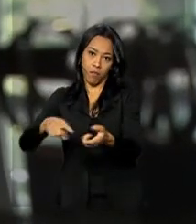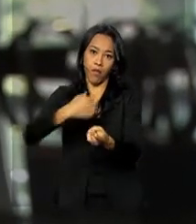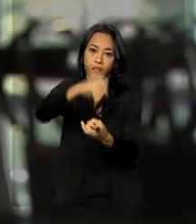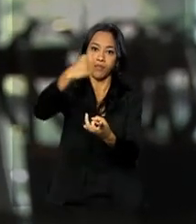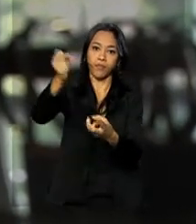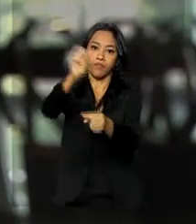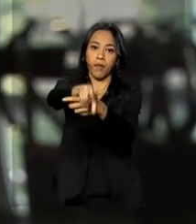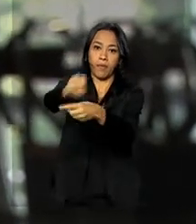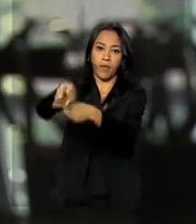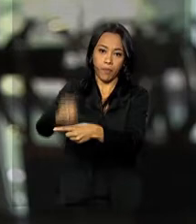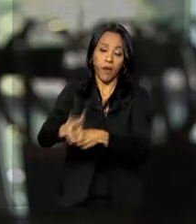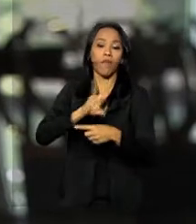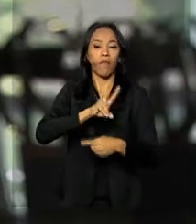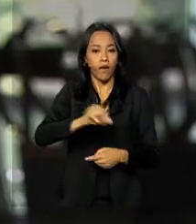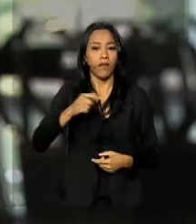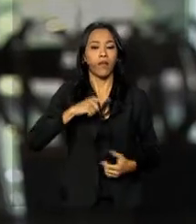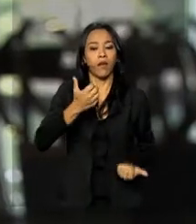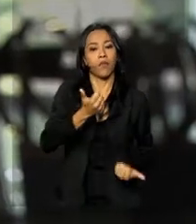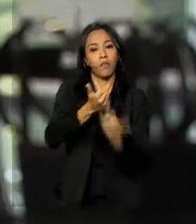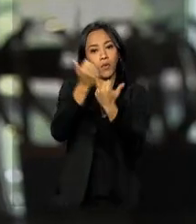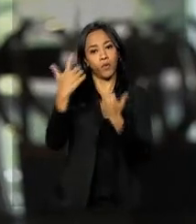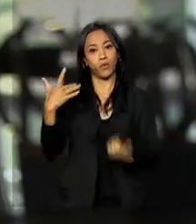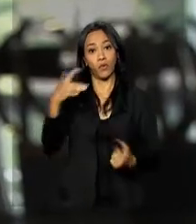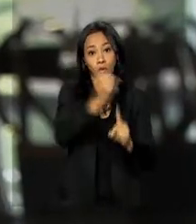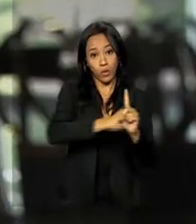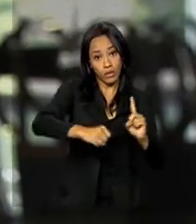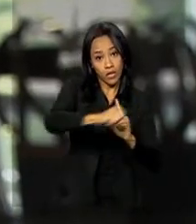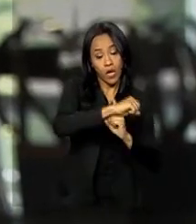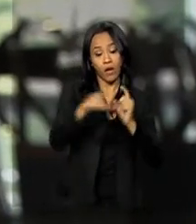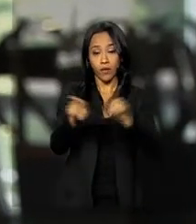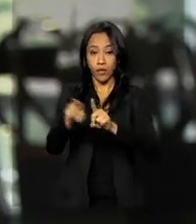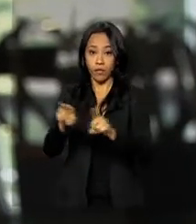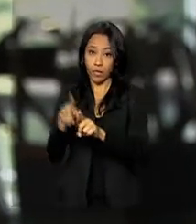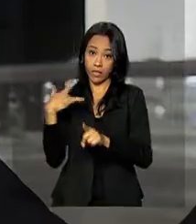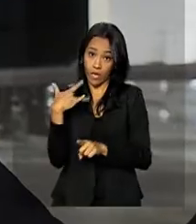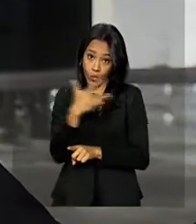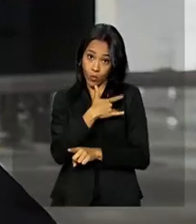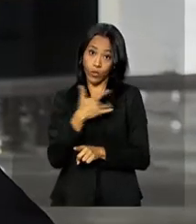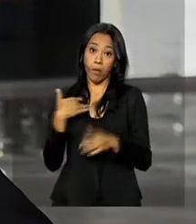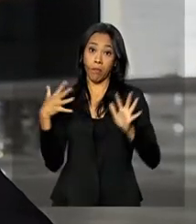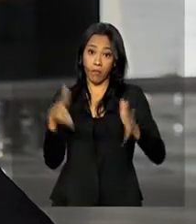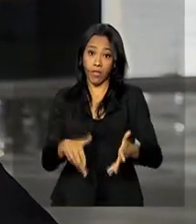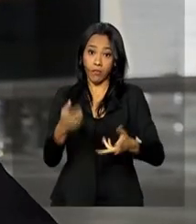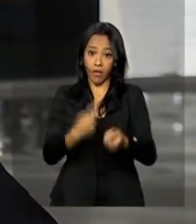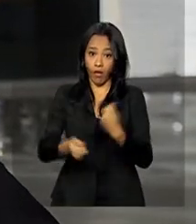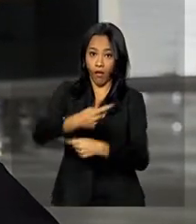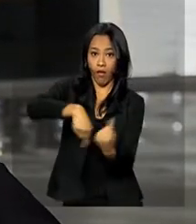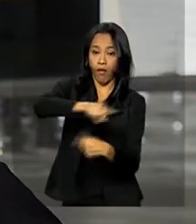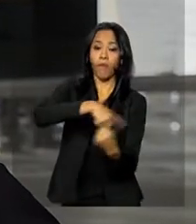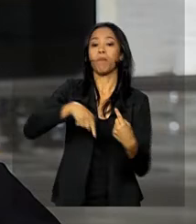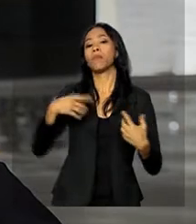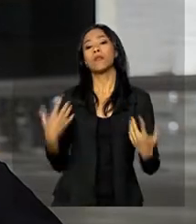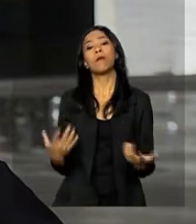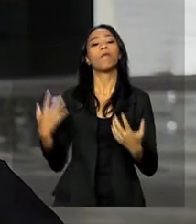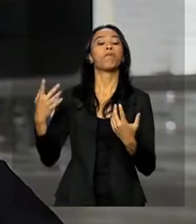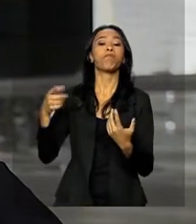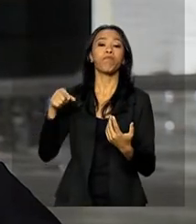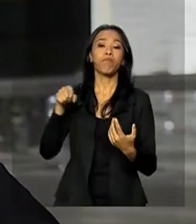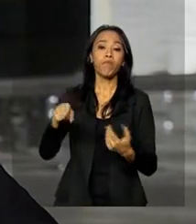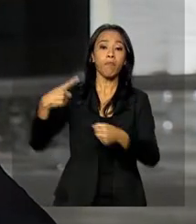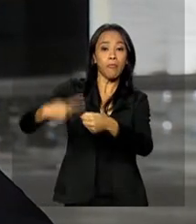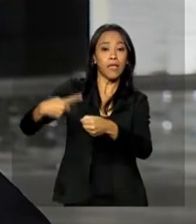vão receber toda a assistência social e de saúde para se entregarem à nossa economia. Boa Vista é uma cidade onde